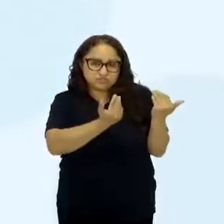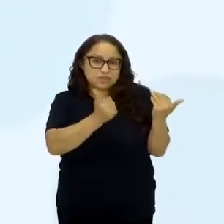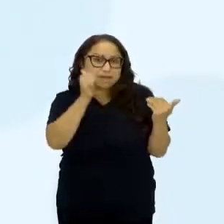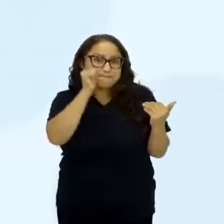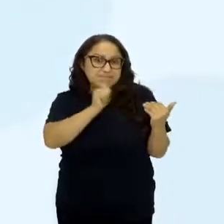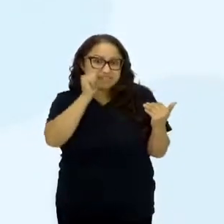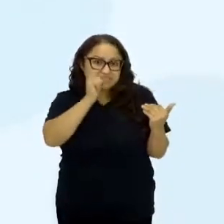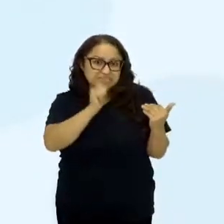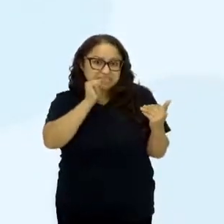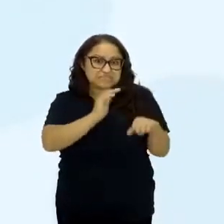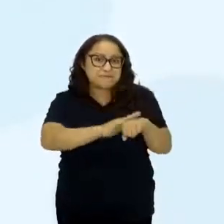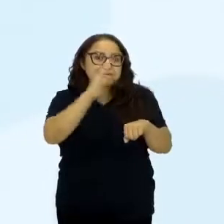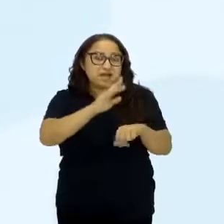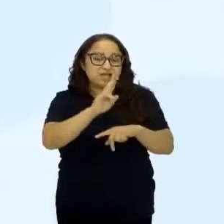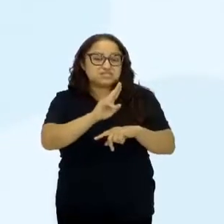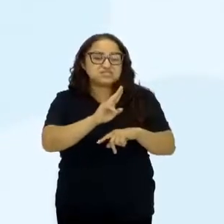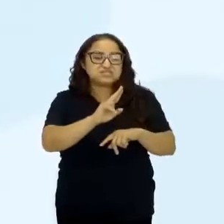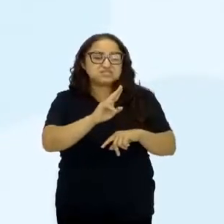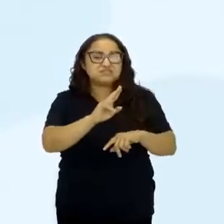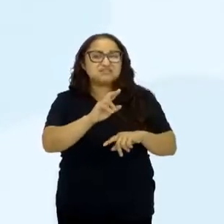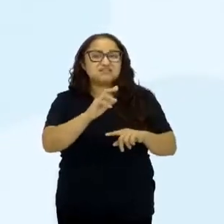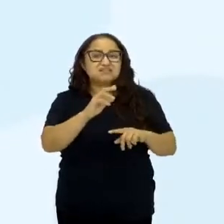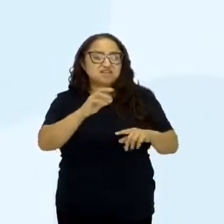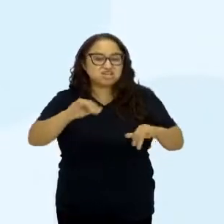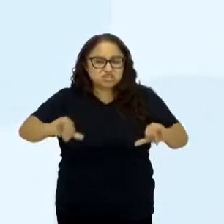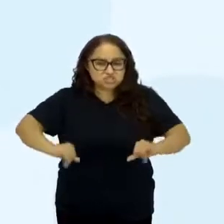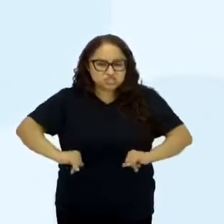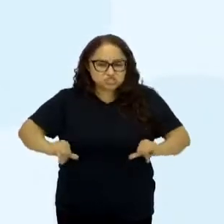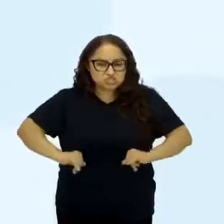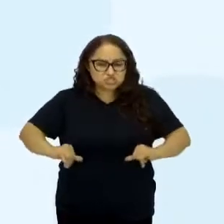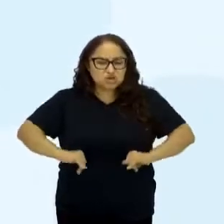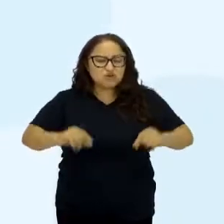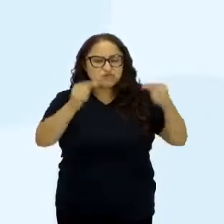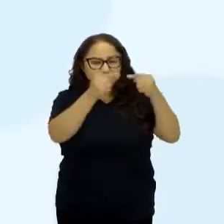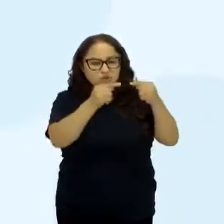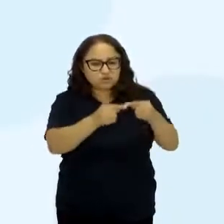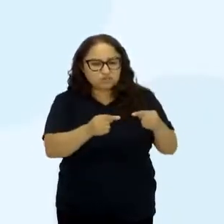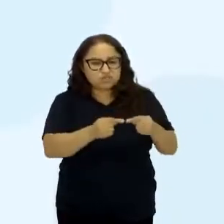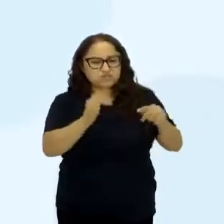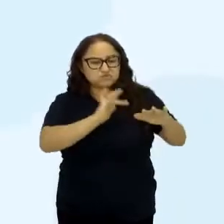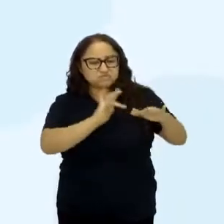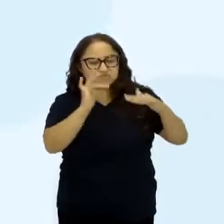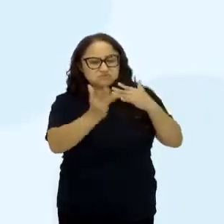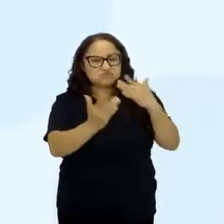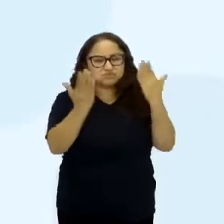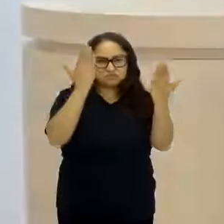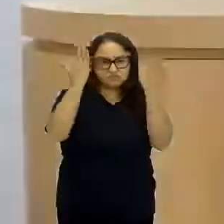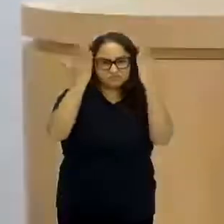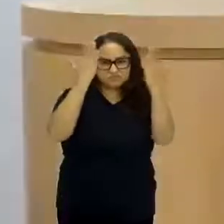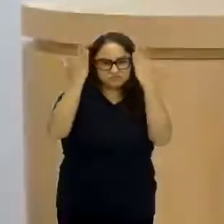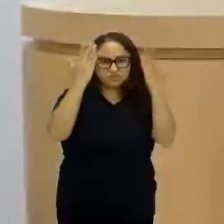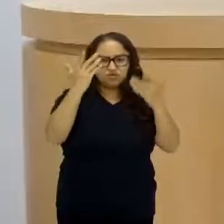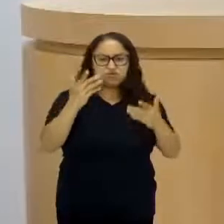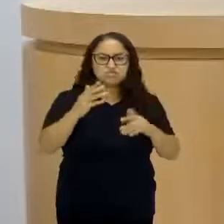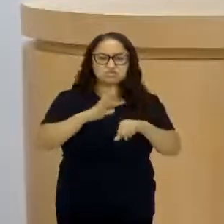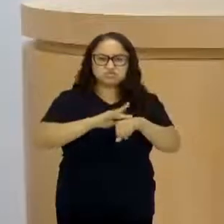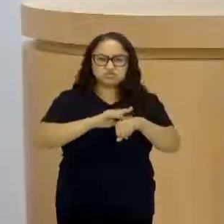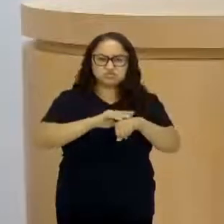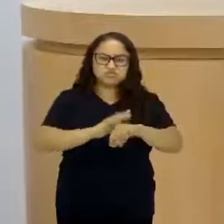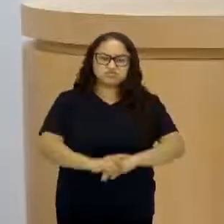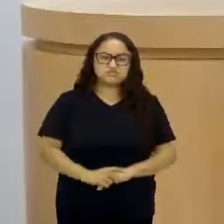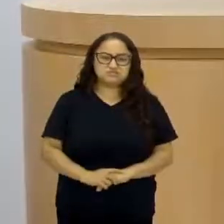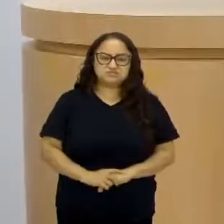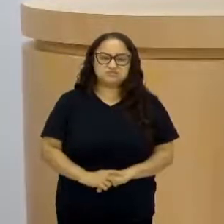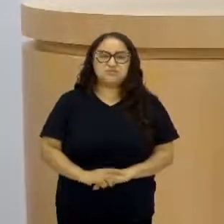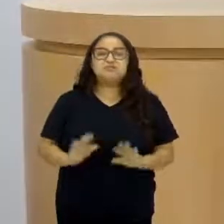são as usuárias mais afetadas pela conexão entre mídias sociais e doenças psicológicas. Então eu vou defender a ideia de que